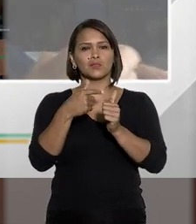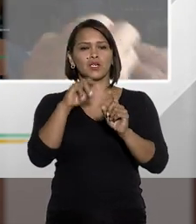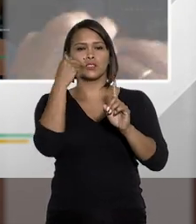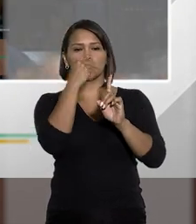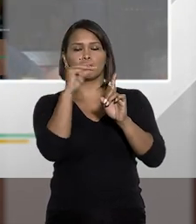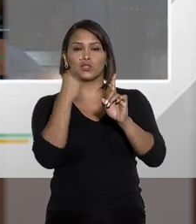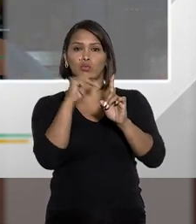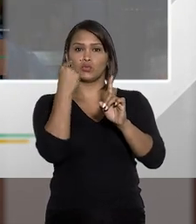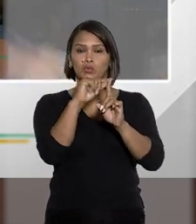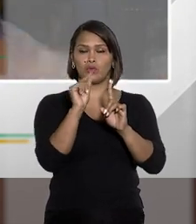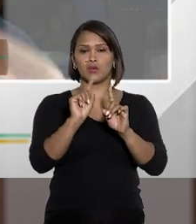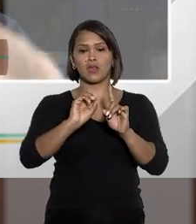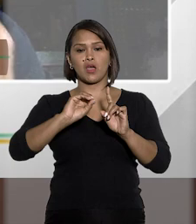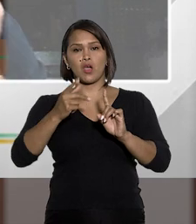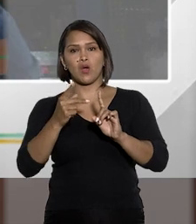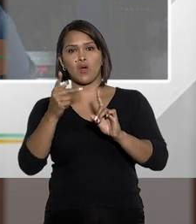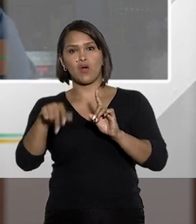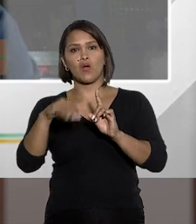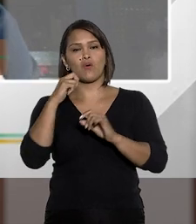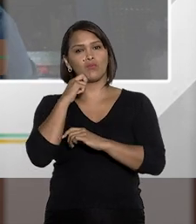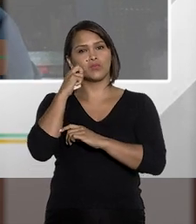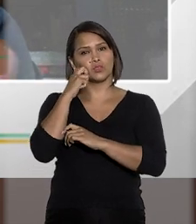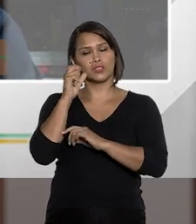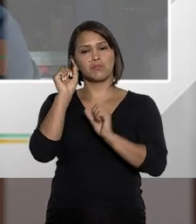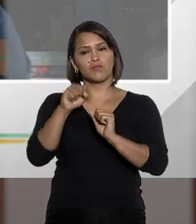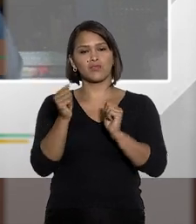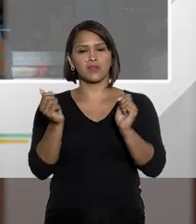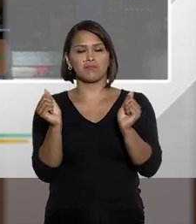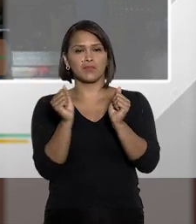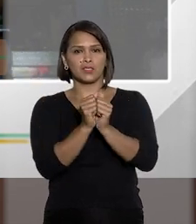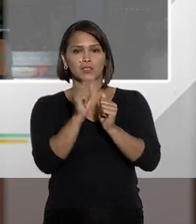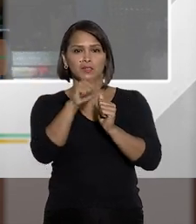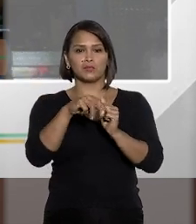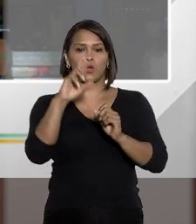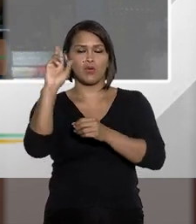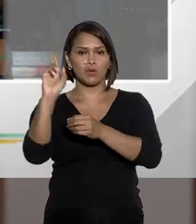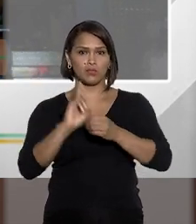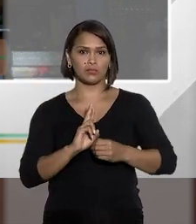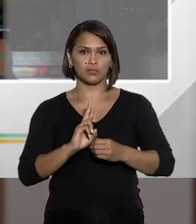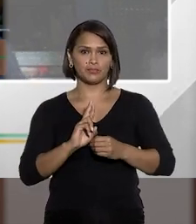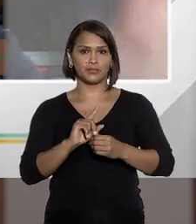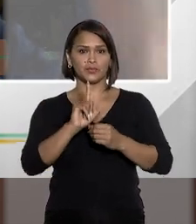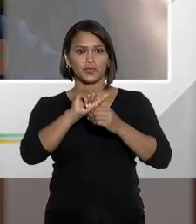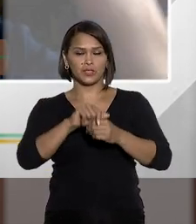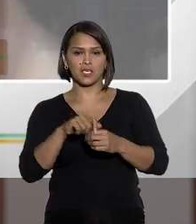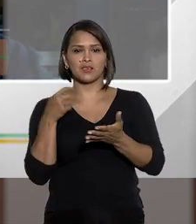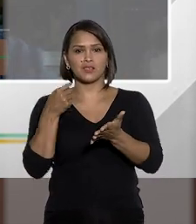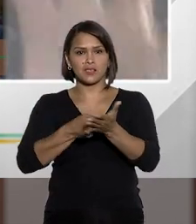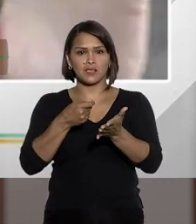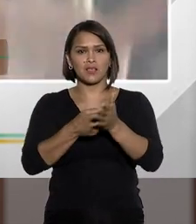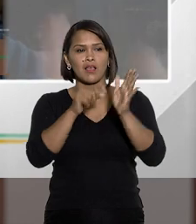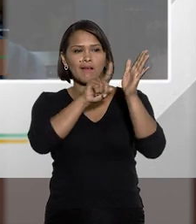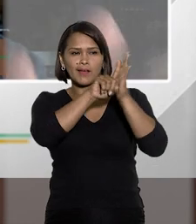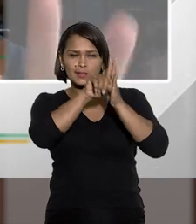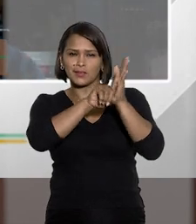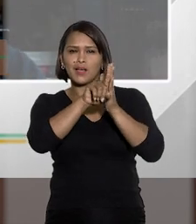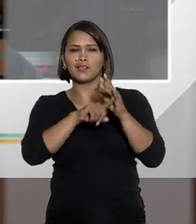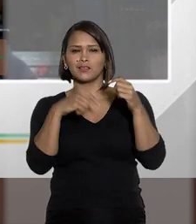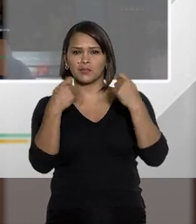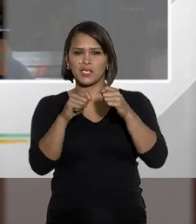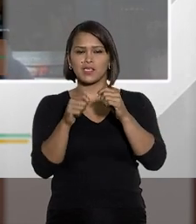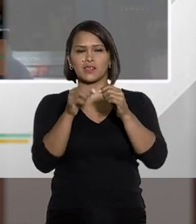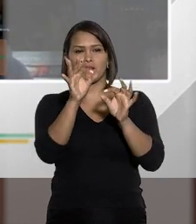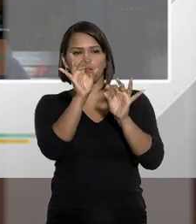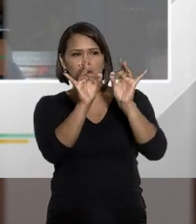próximo da tortura ou um constrangimento tal que fica mais próximo do abuso de autoridade. Insisto, análise a